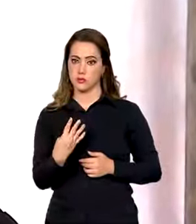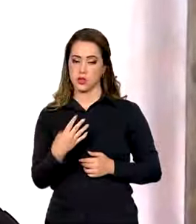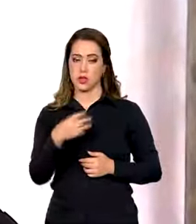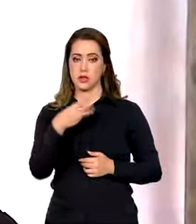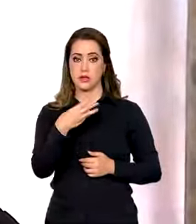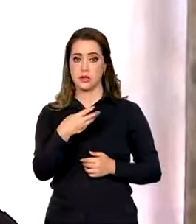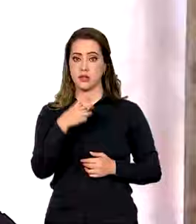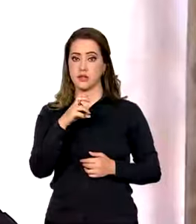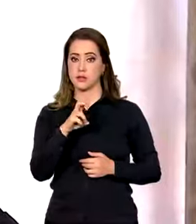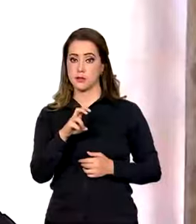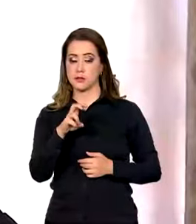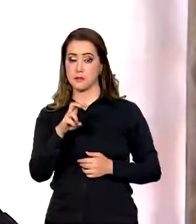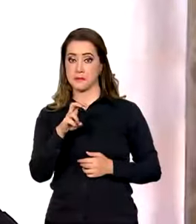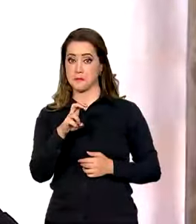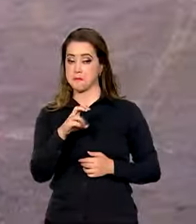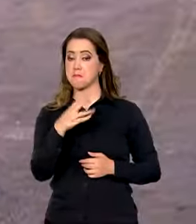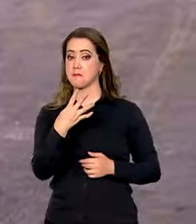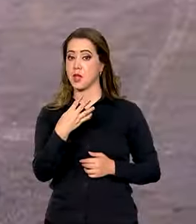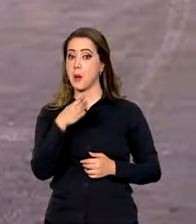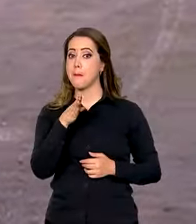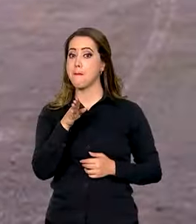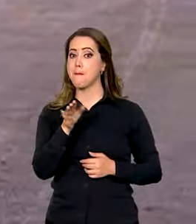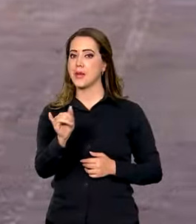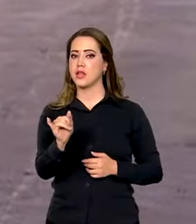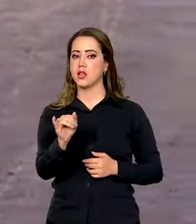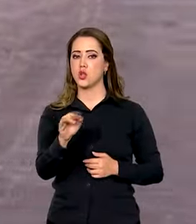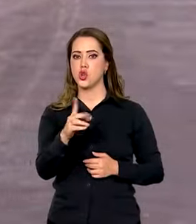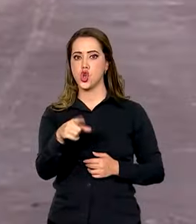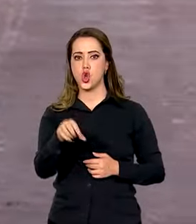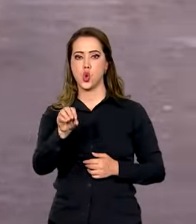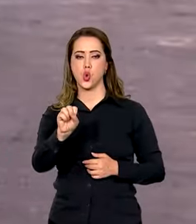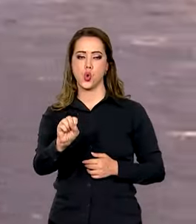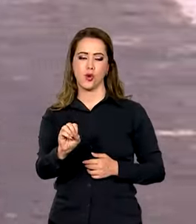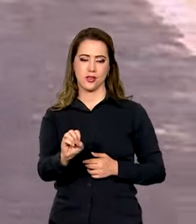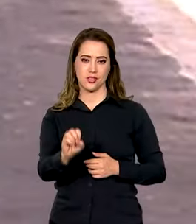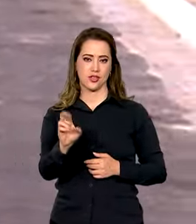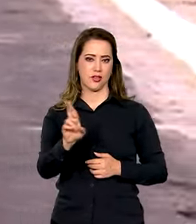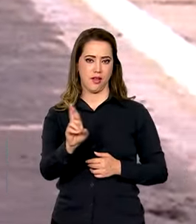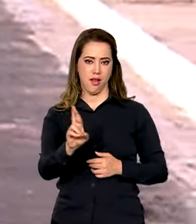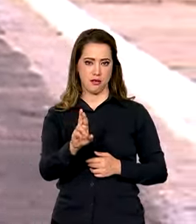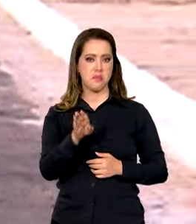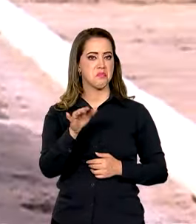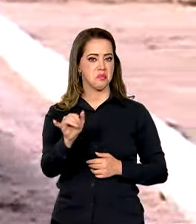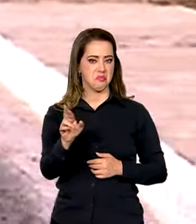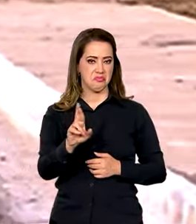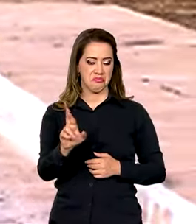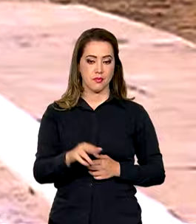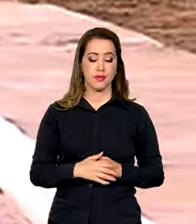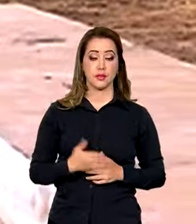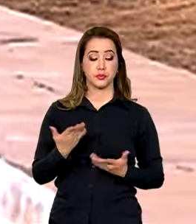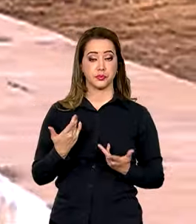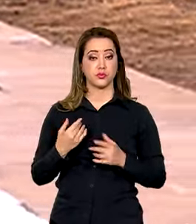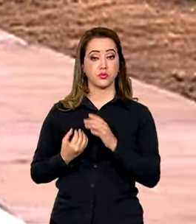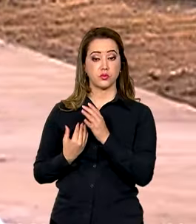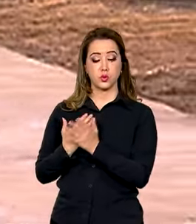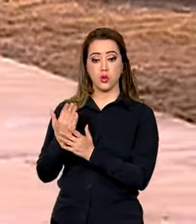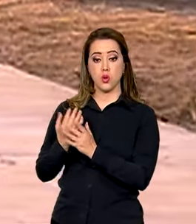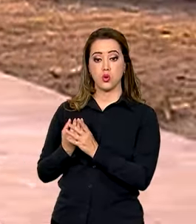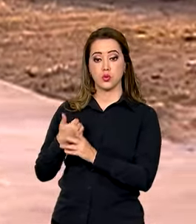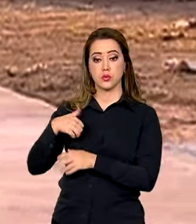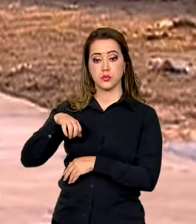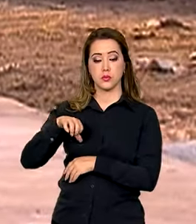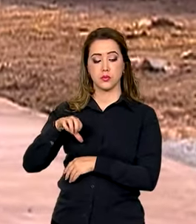bilhões de reais. Desde 2009, quando Minha Casa Minha Vida foi criado, já foram